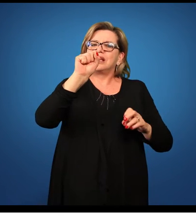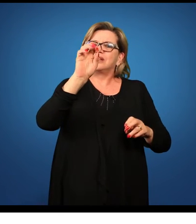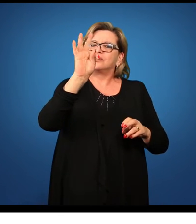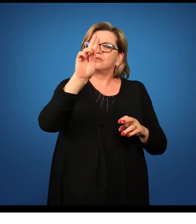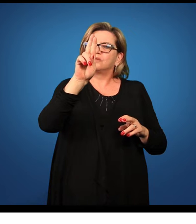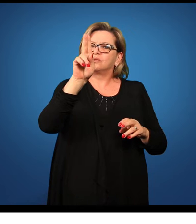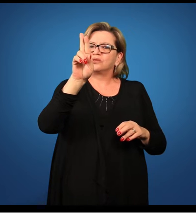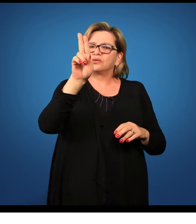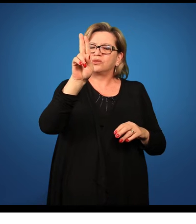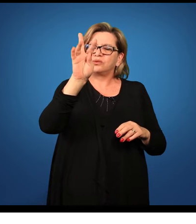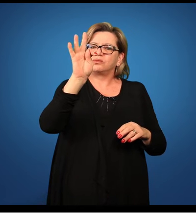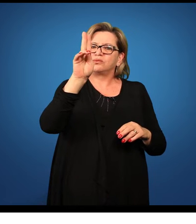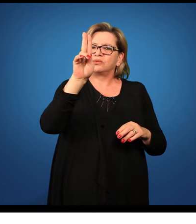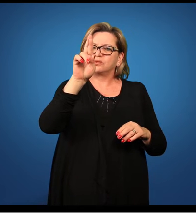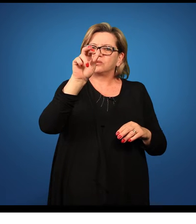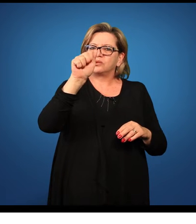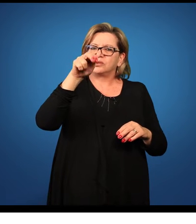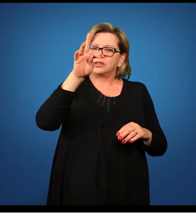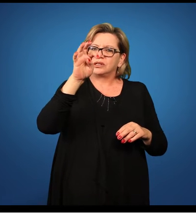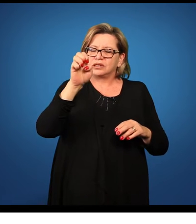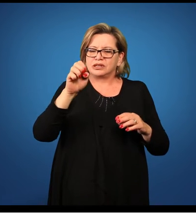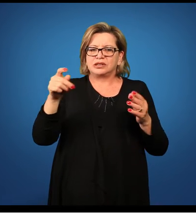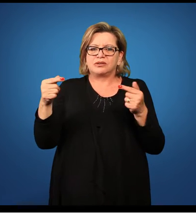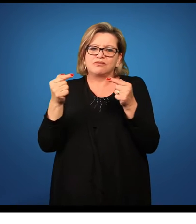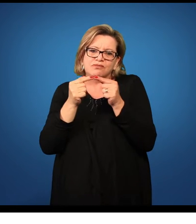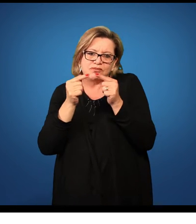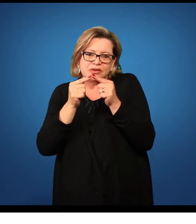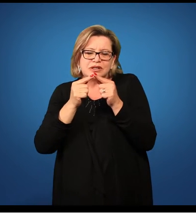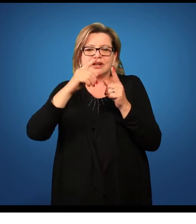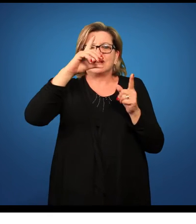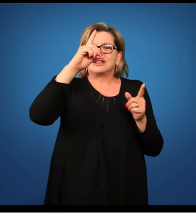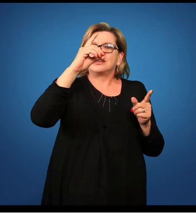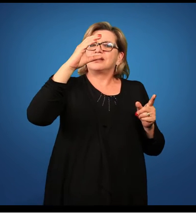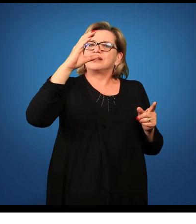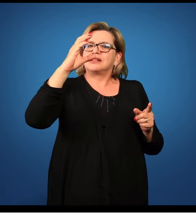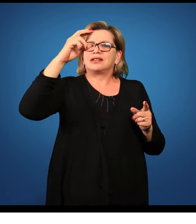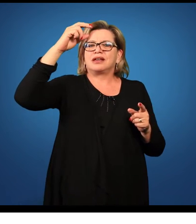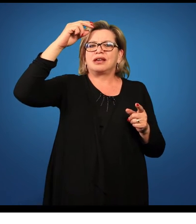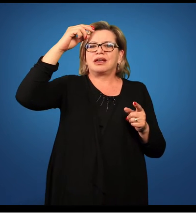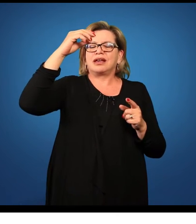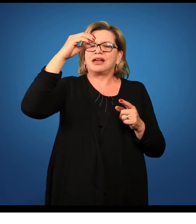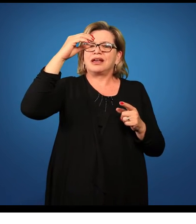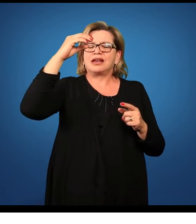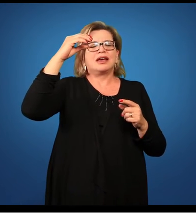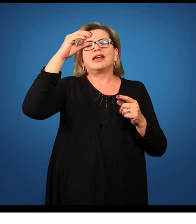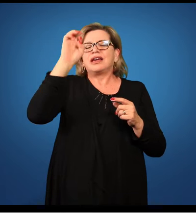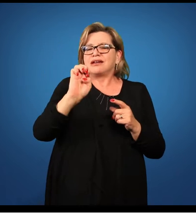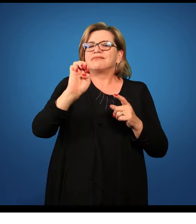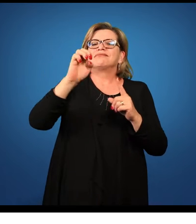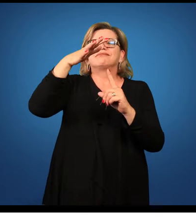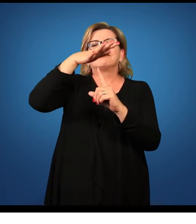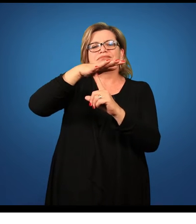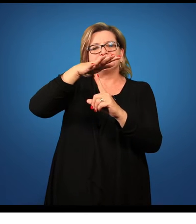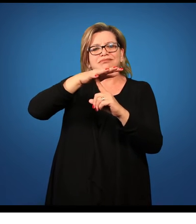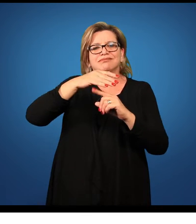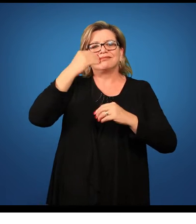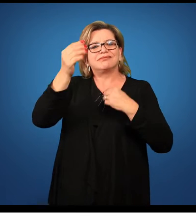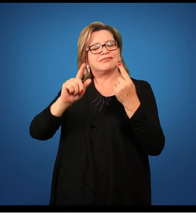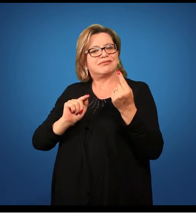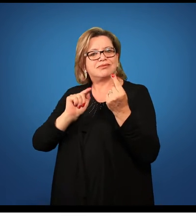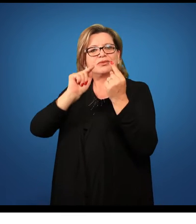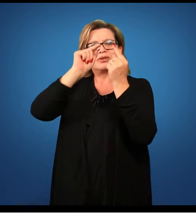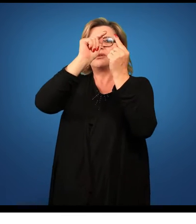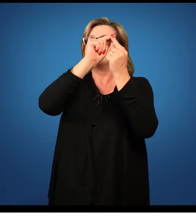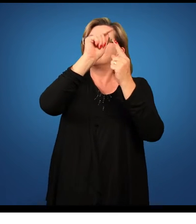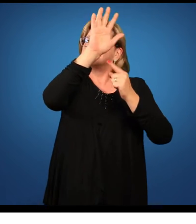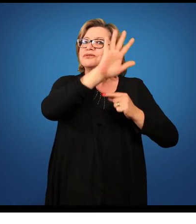tema, de acordo com as diretrizes curriculares do Paraná. Vão apresentar um objetivo geral do assunto que vocês